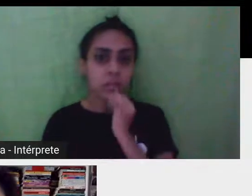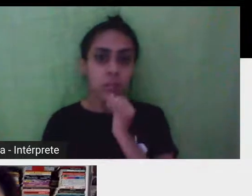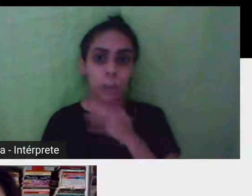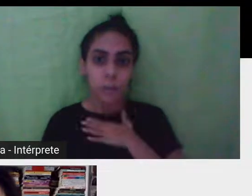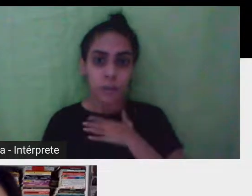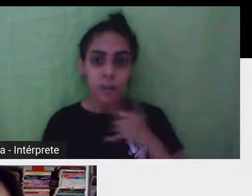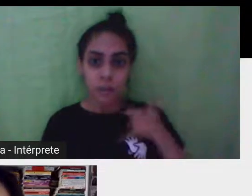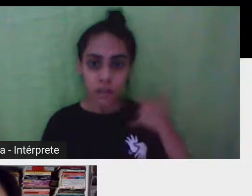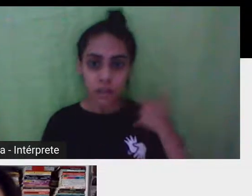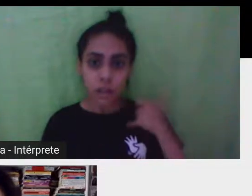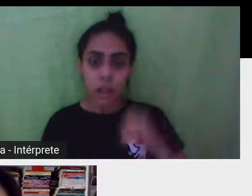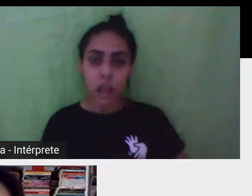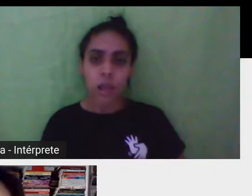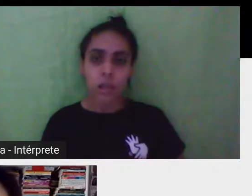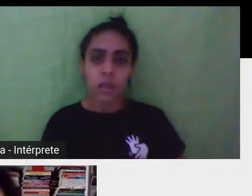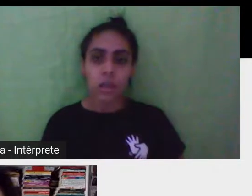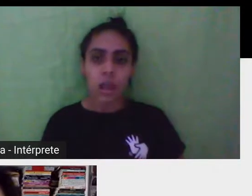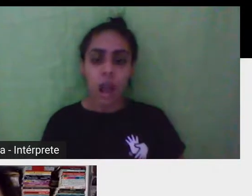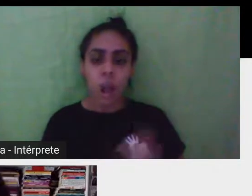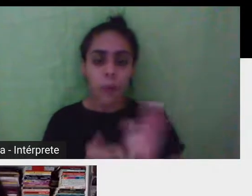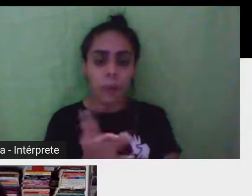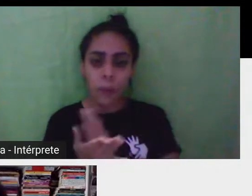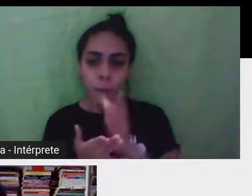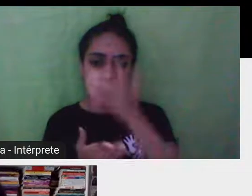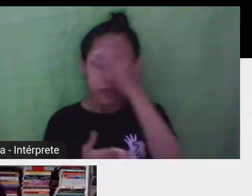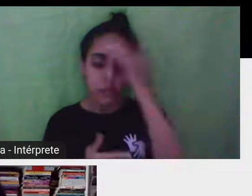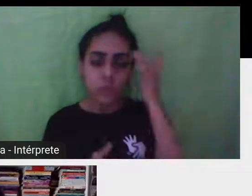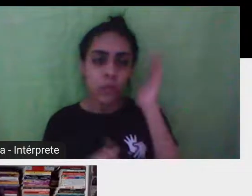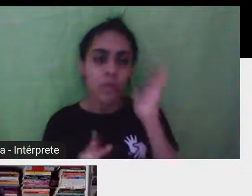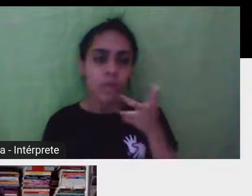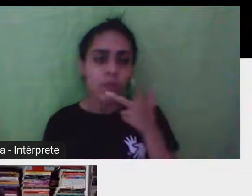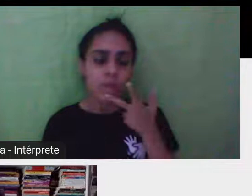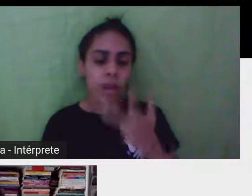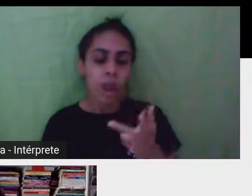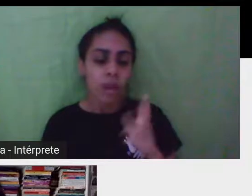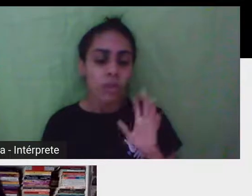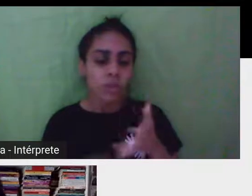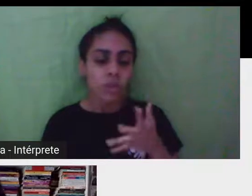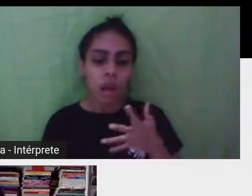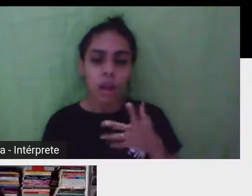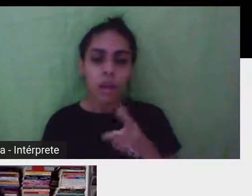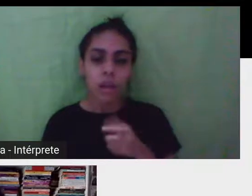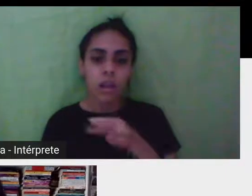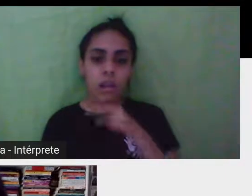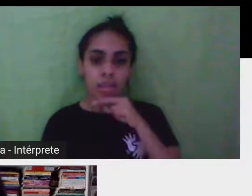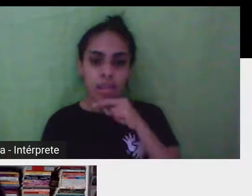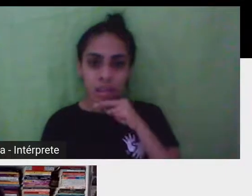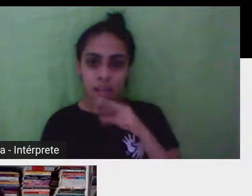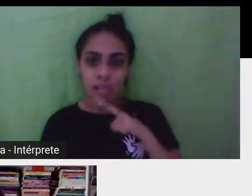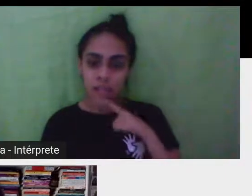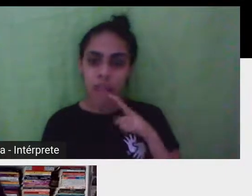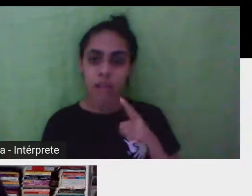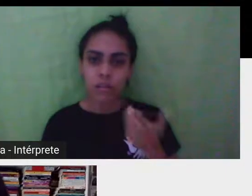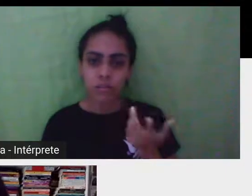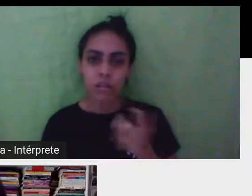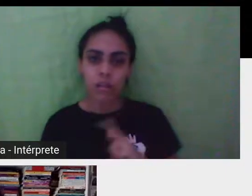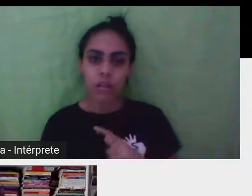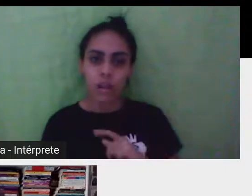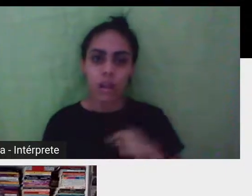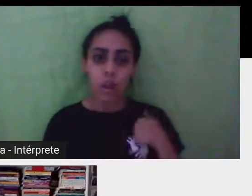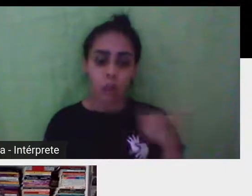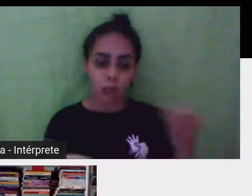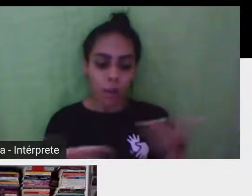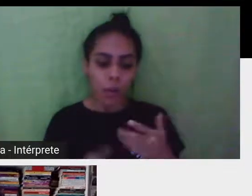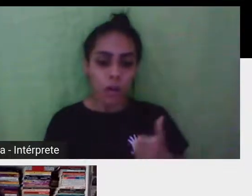netos, e eu tenho pessoas, amigos, colegas, né, que já têm netos. Então, a experiência, a forma como eles vivem,